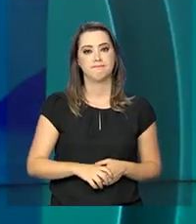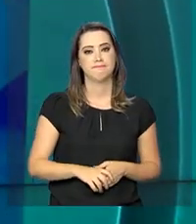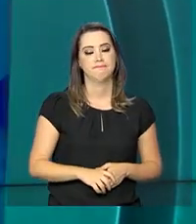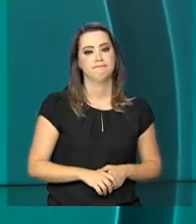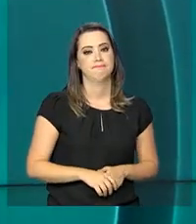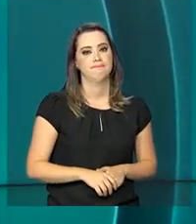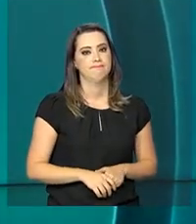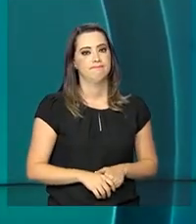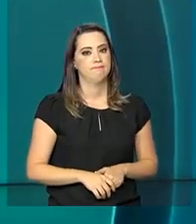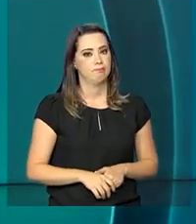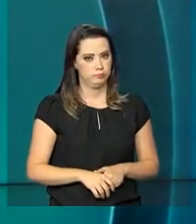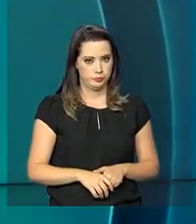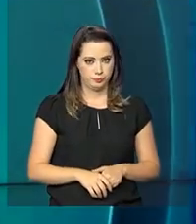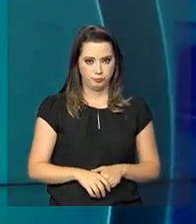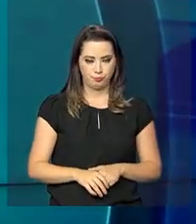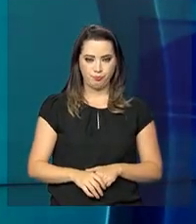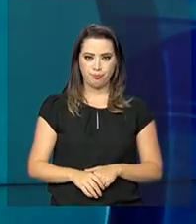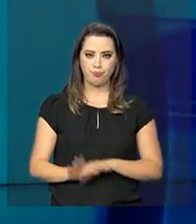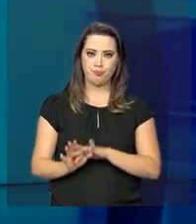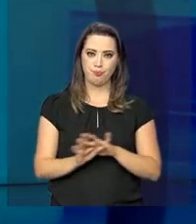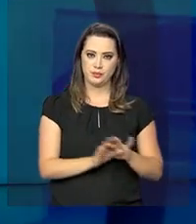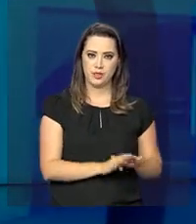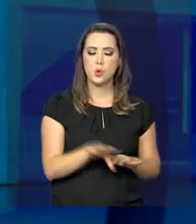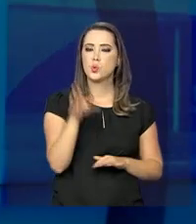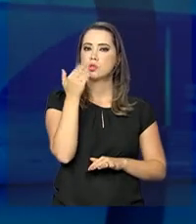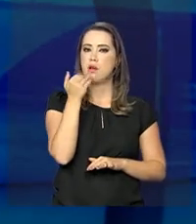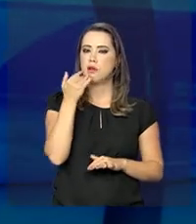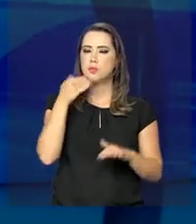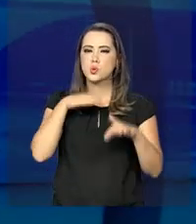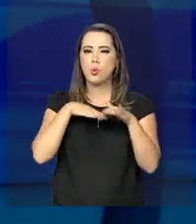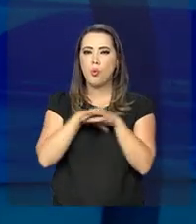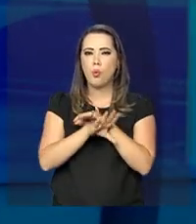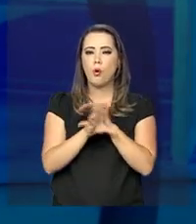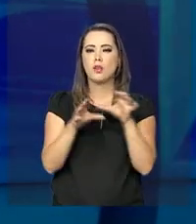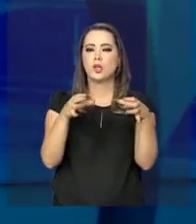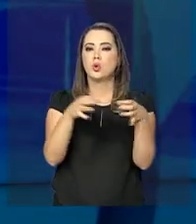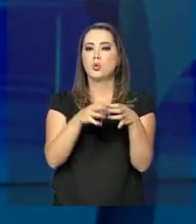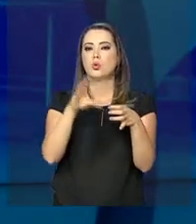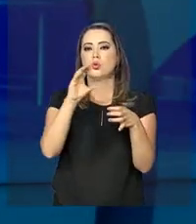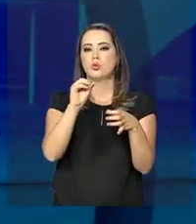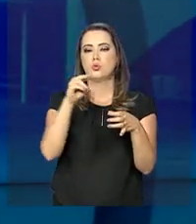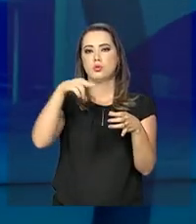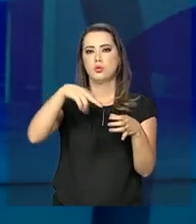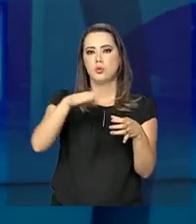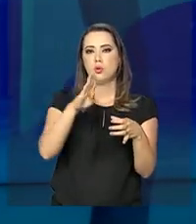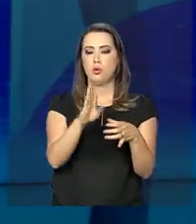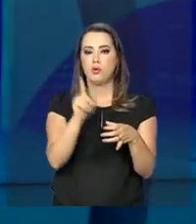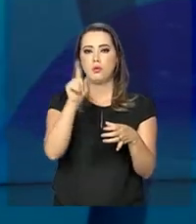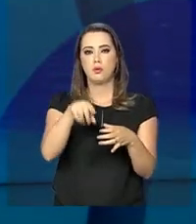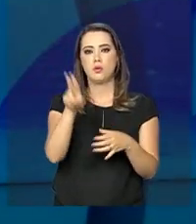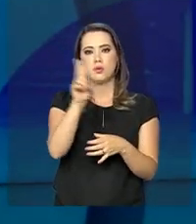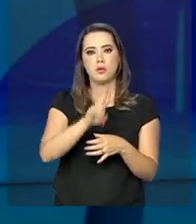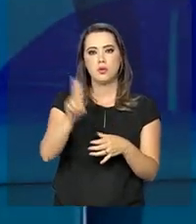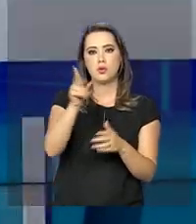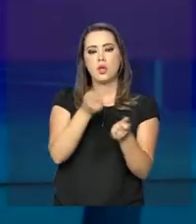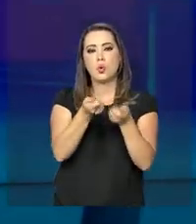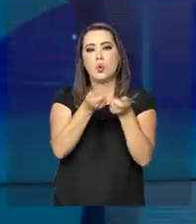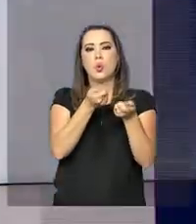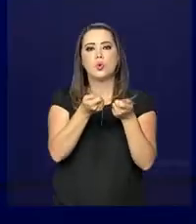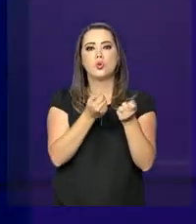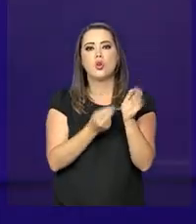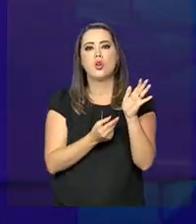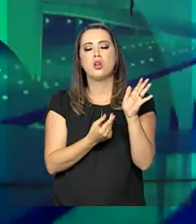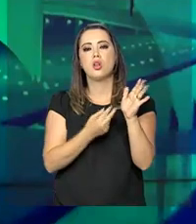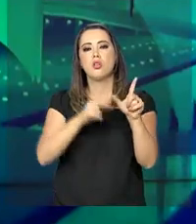Os alimentos armazenados nos estoques da Conab, a Companhia Nacional de Abastecimento, são usados na regulação dos preços dos